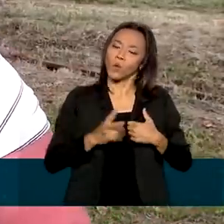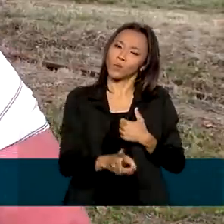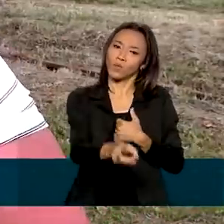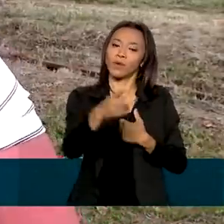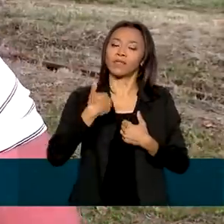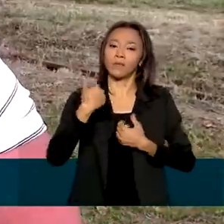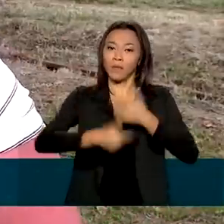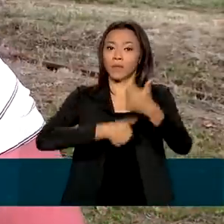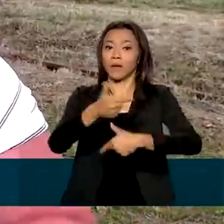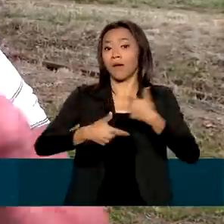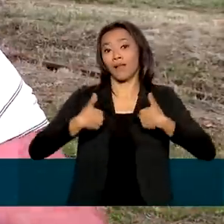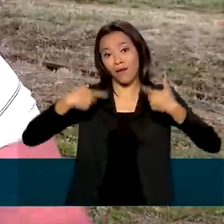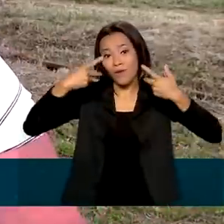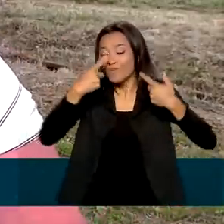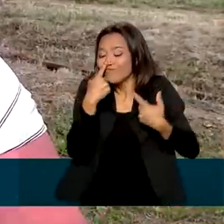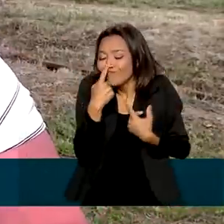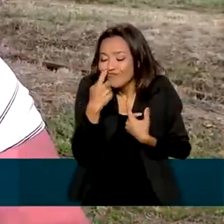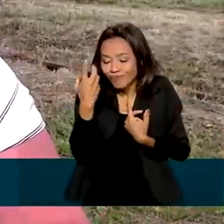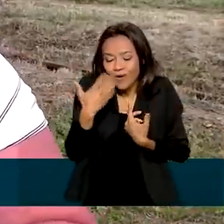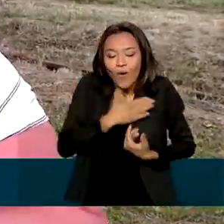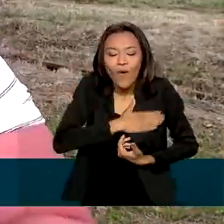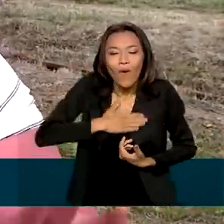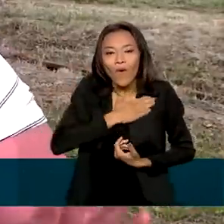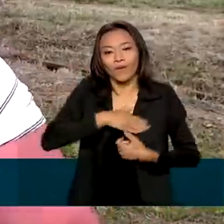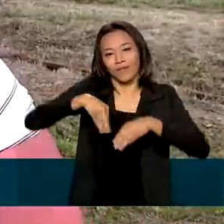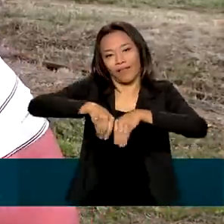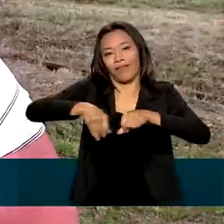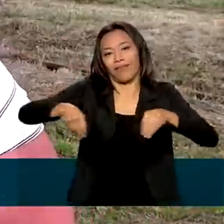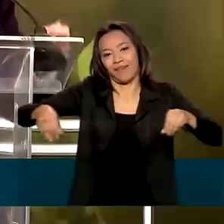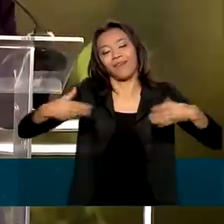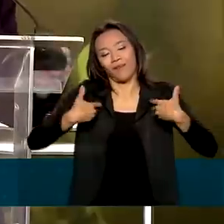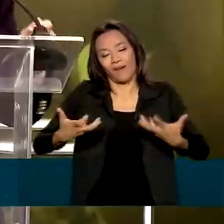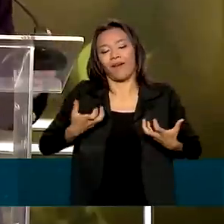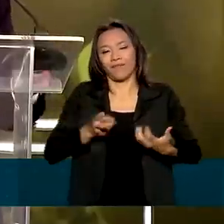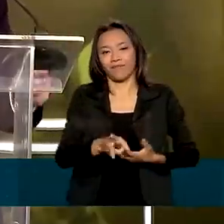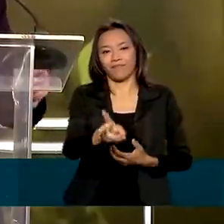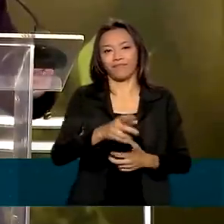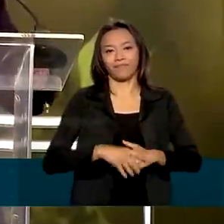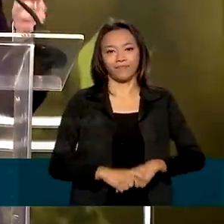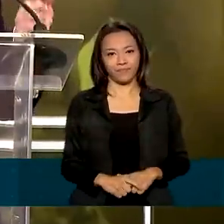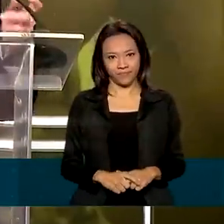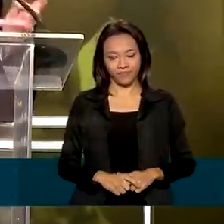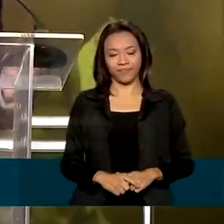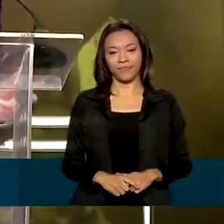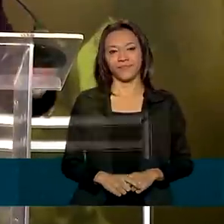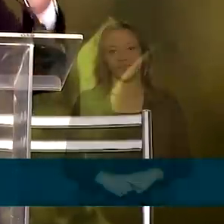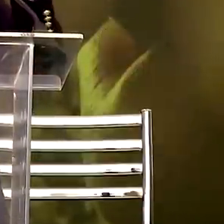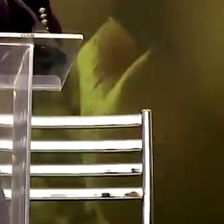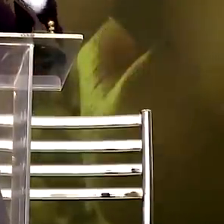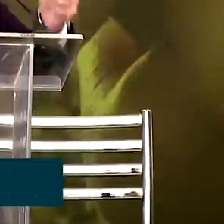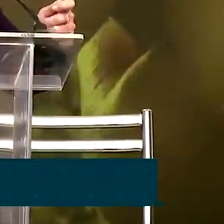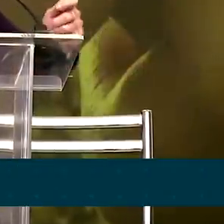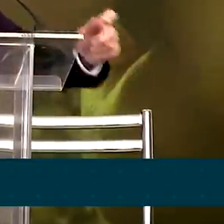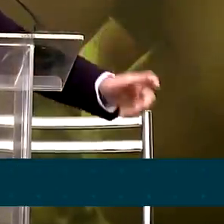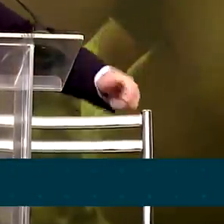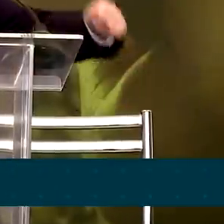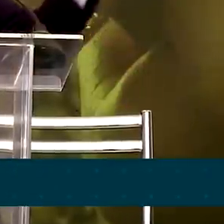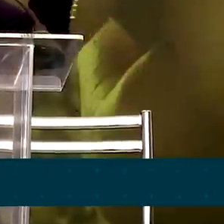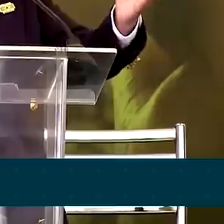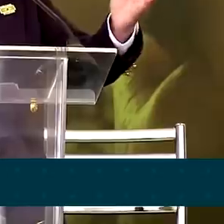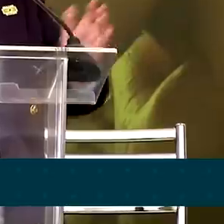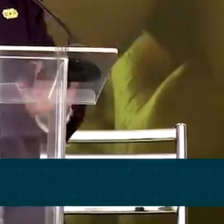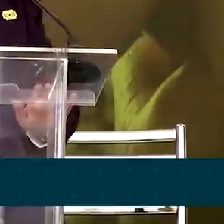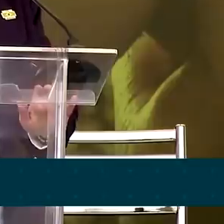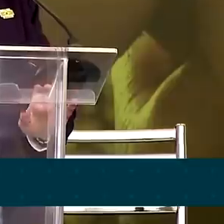sempre fiz, porque eu sou da terra, gosto da terra e é isso que eu quero fazer. Nós vamos continuar e nós vamos desenvolver o Vale do